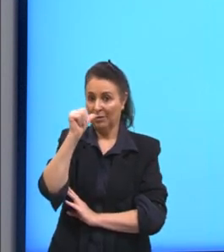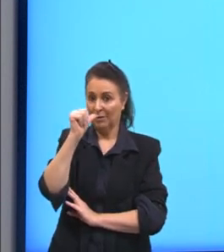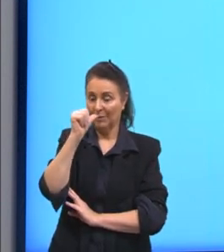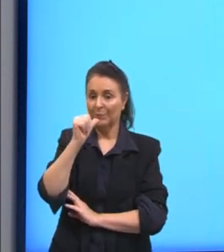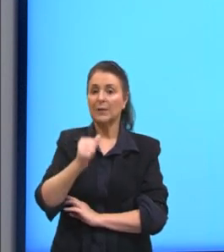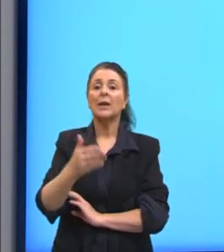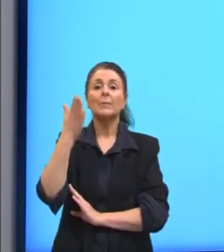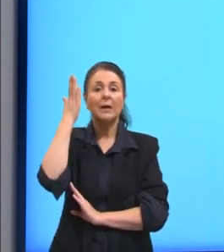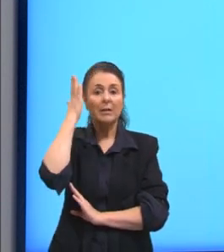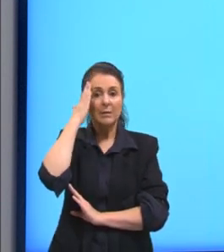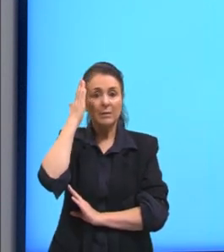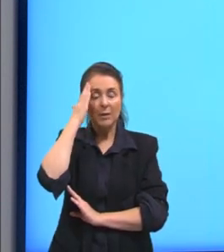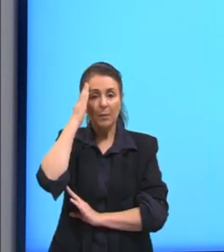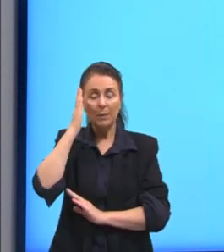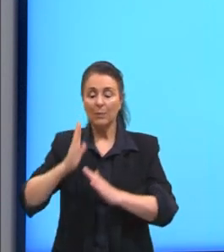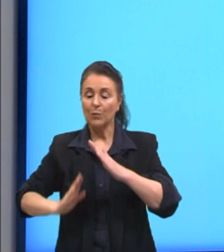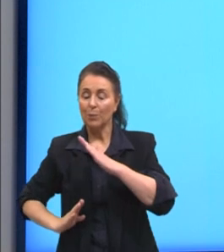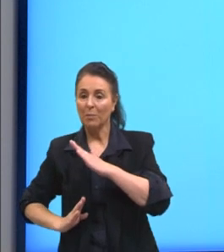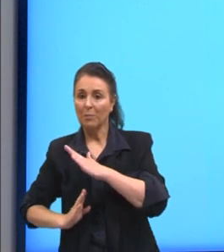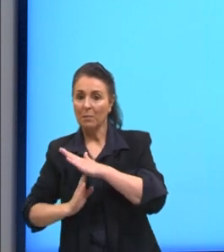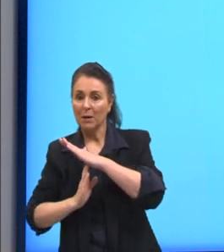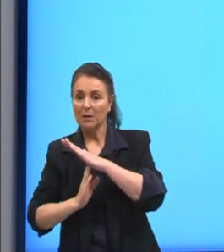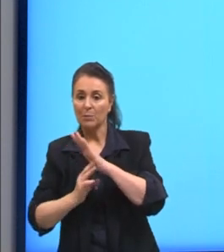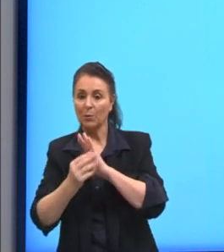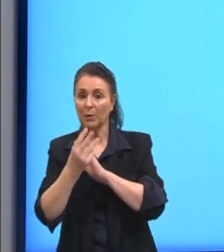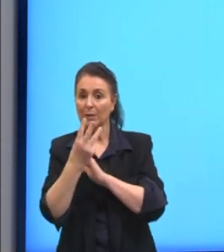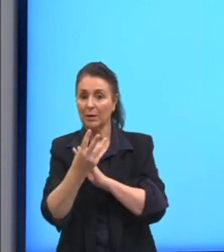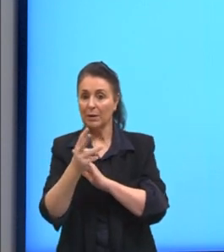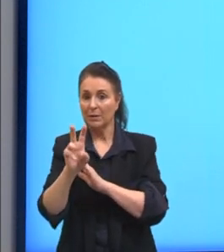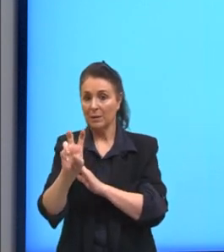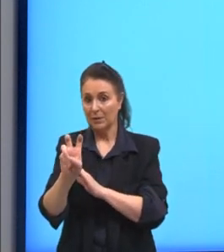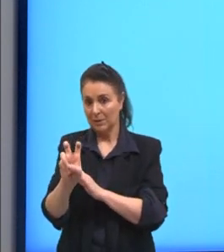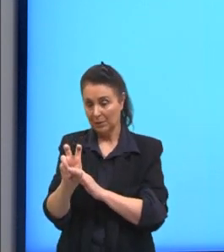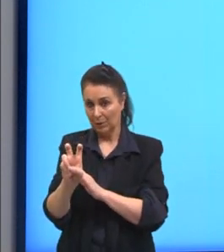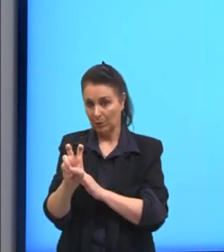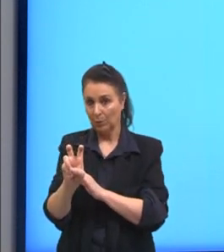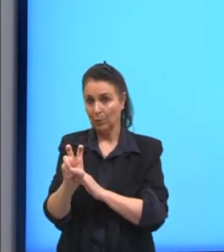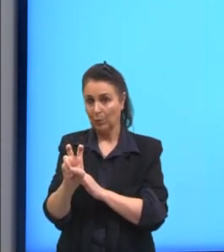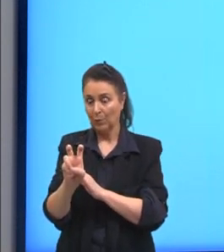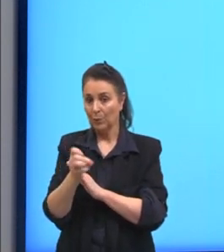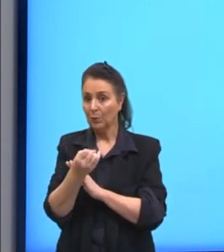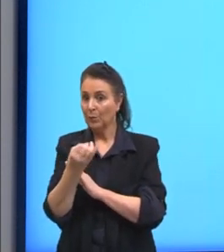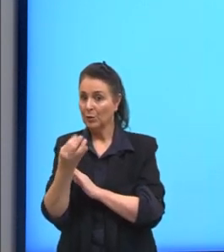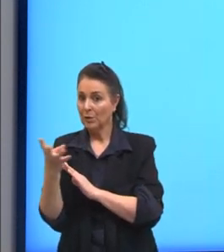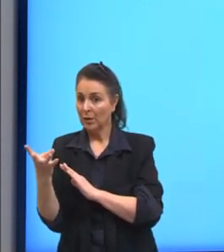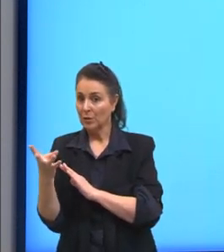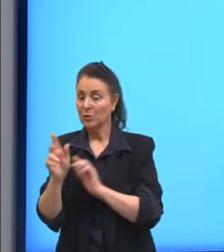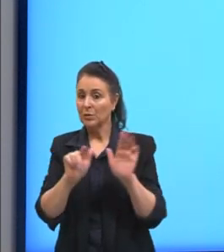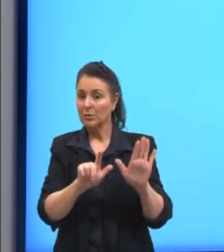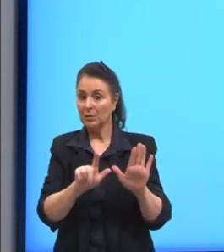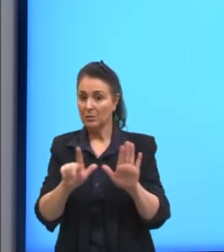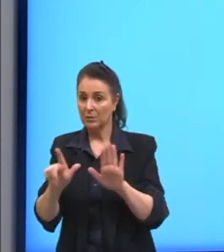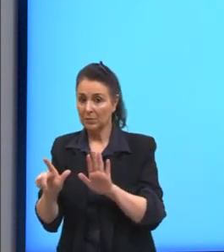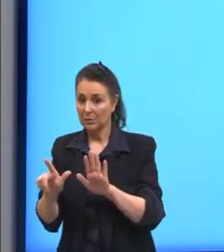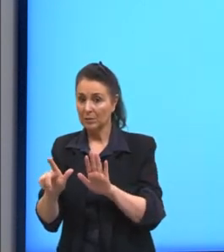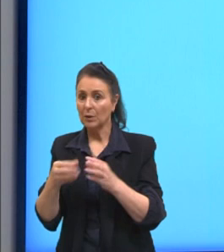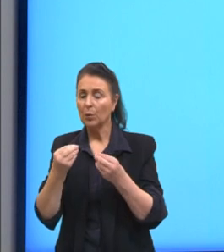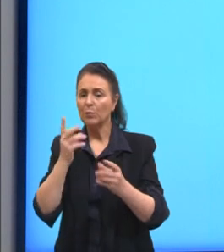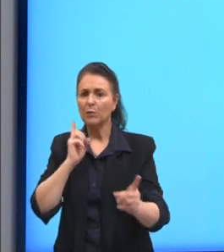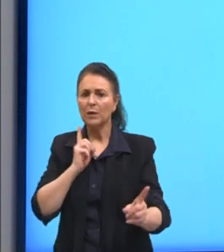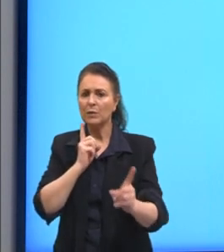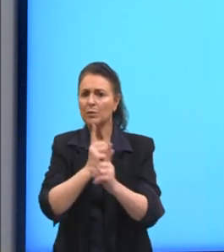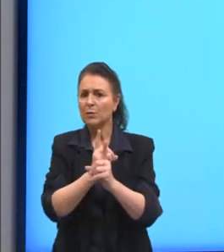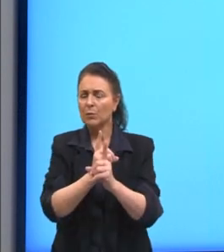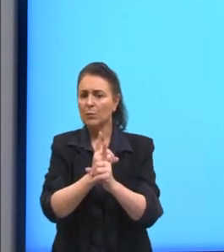nós sabemos que o consumo máximo é de 35 unidades por semana. Então, como é que eu vou descobrir, né? Quanto que